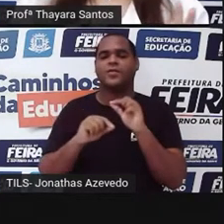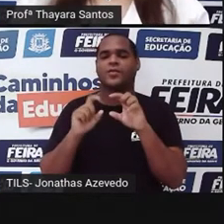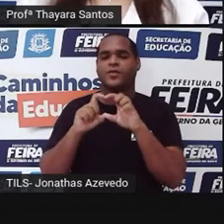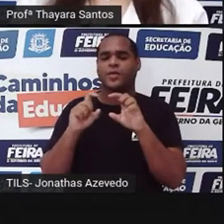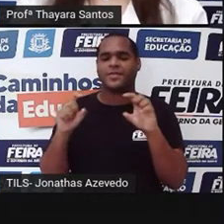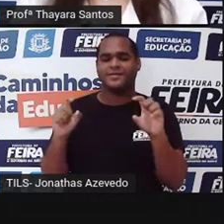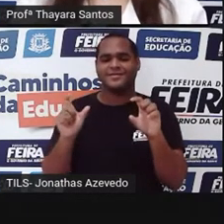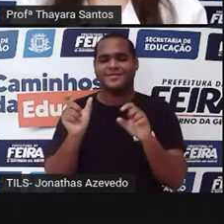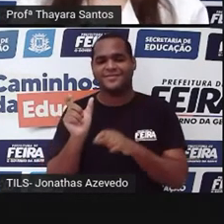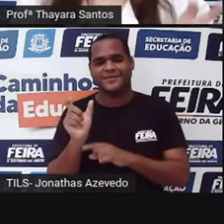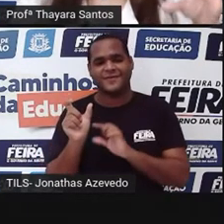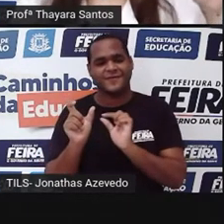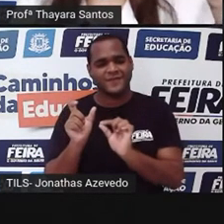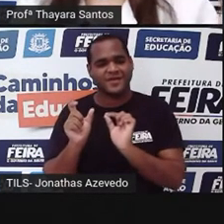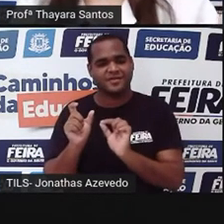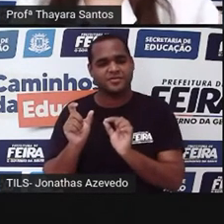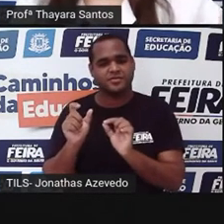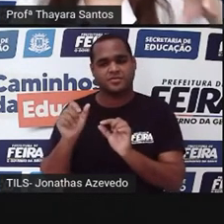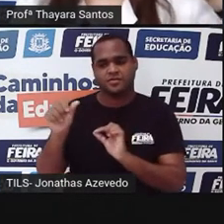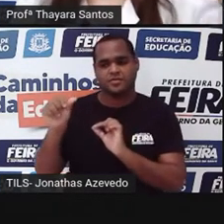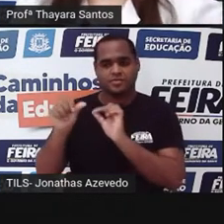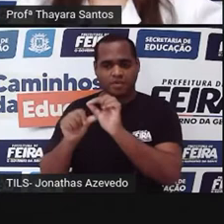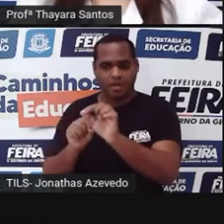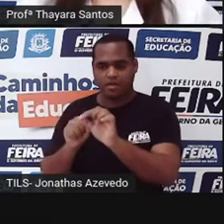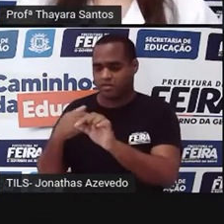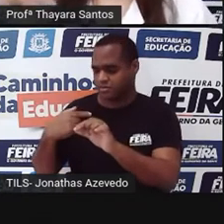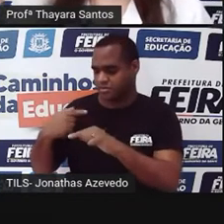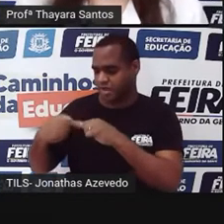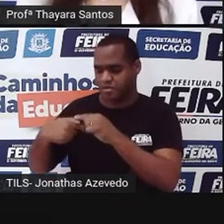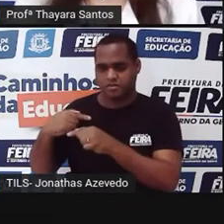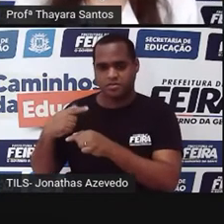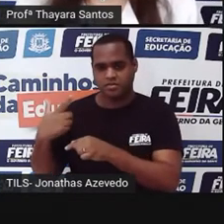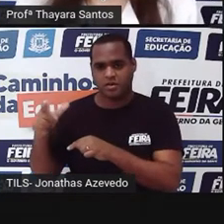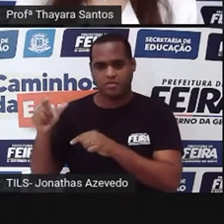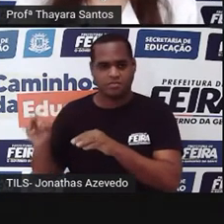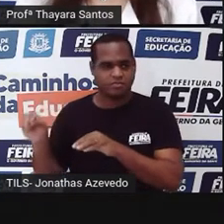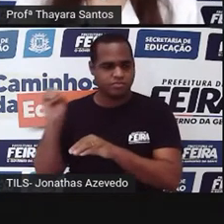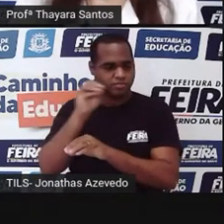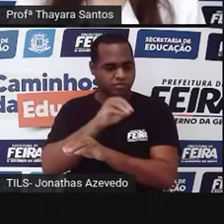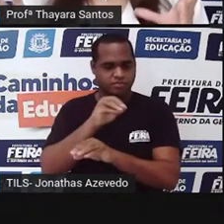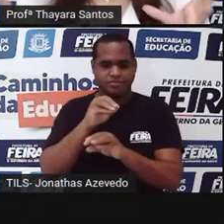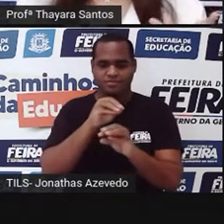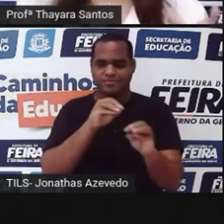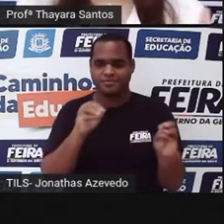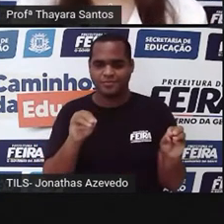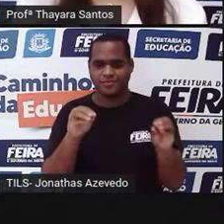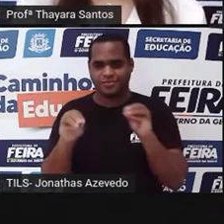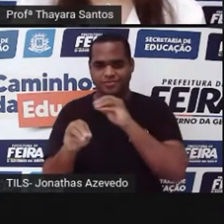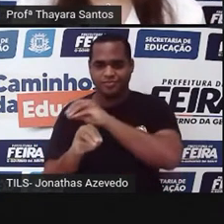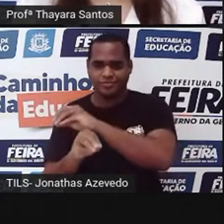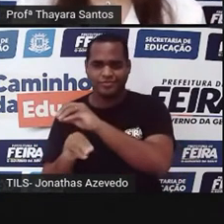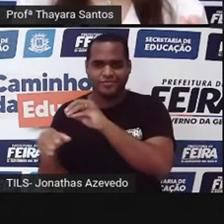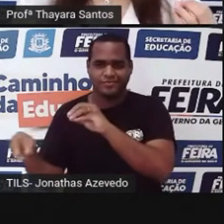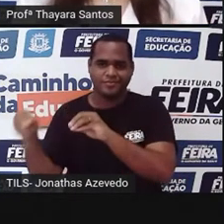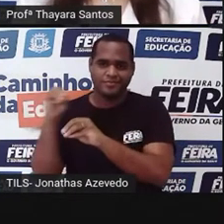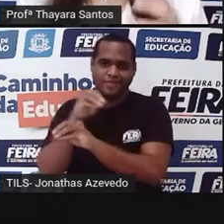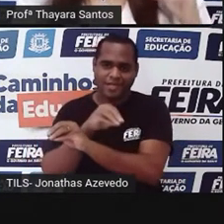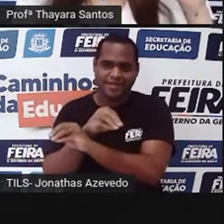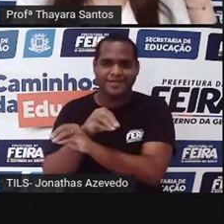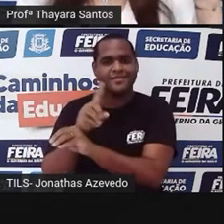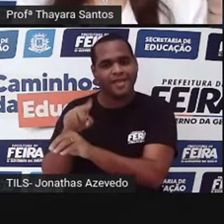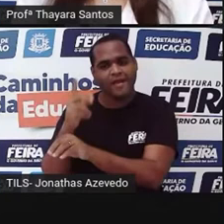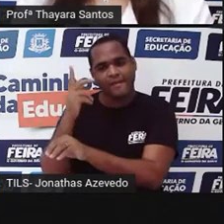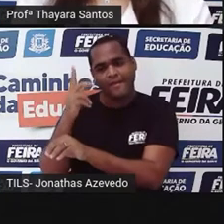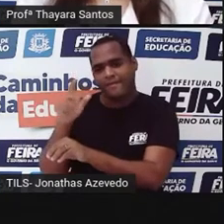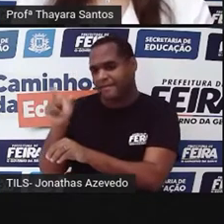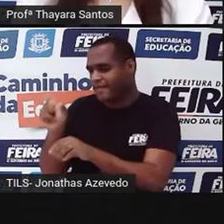transgênico tem a ver com transferir um gene de um organismo para outro organismo. Então, é isso que é a transgênia. É pegar